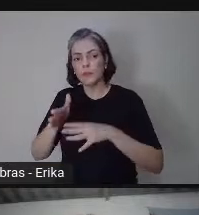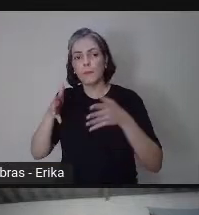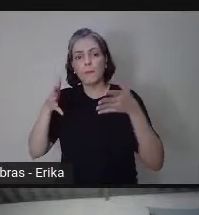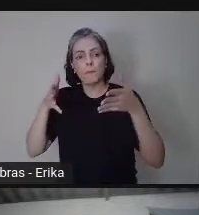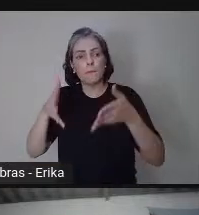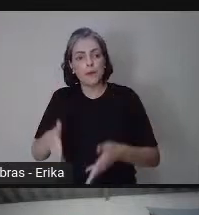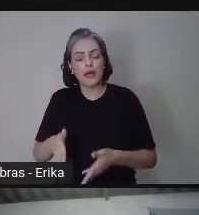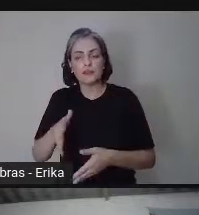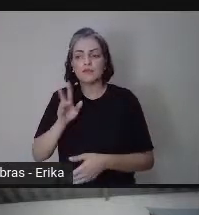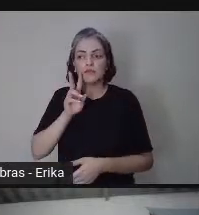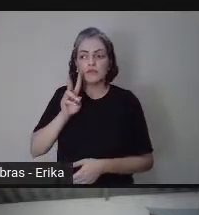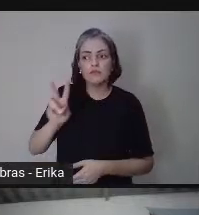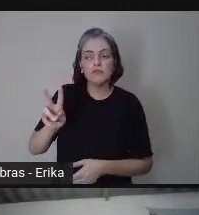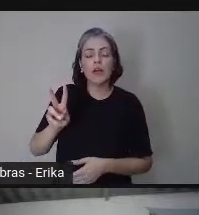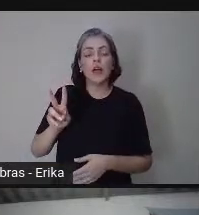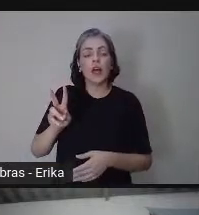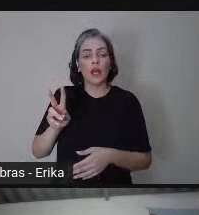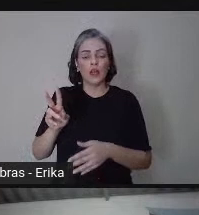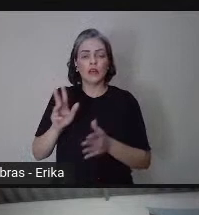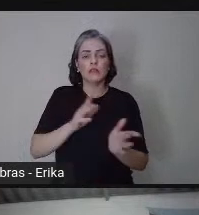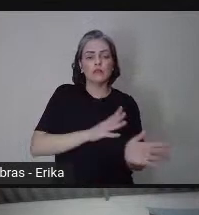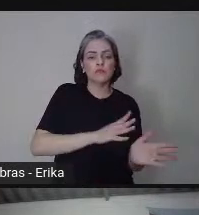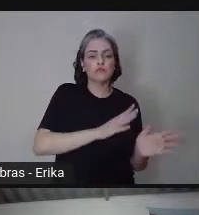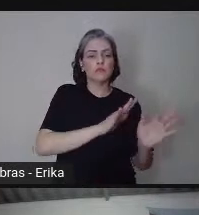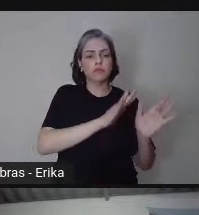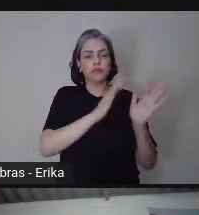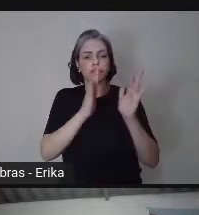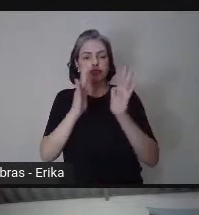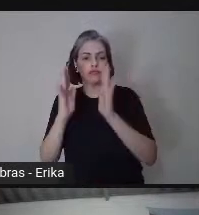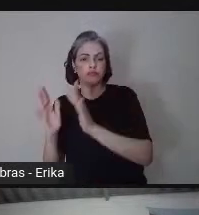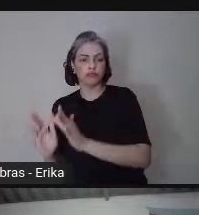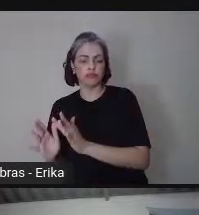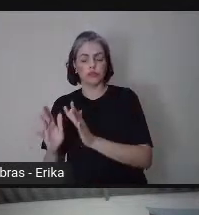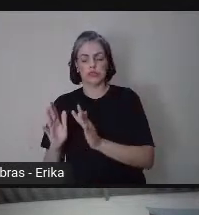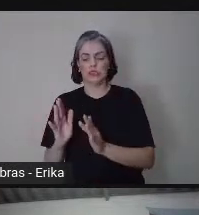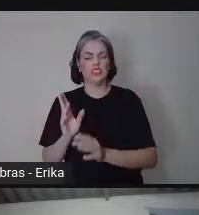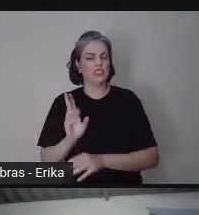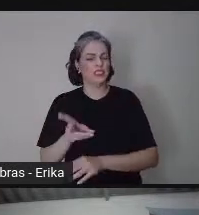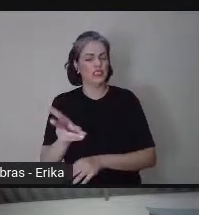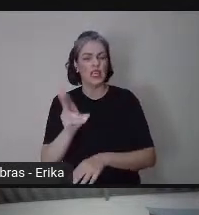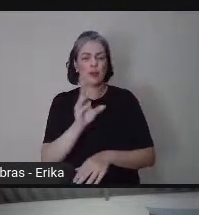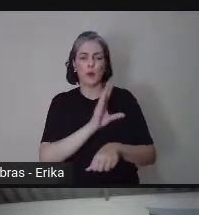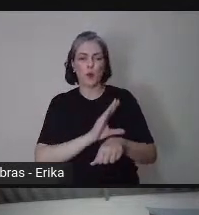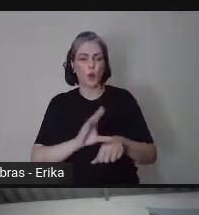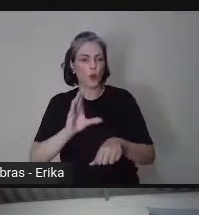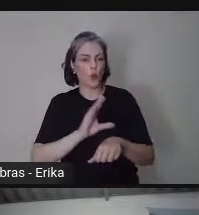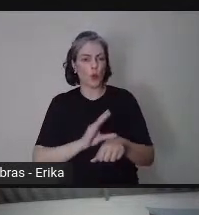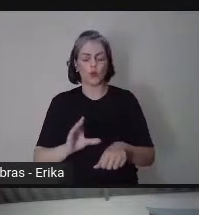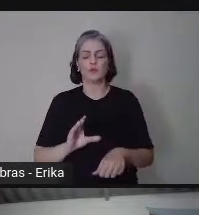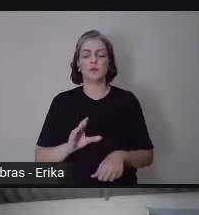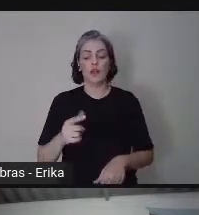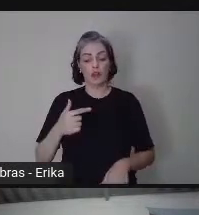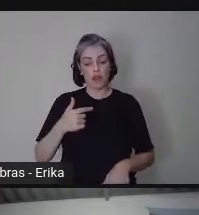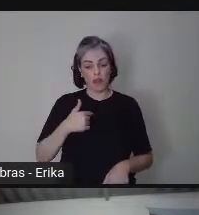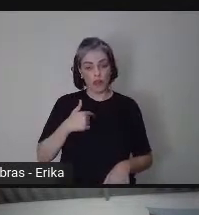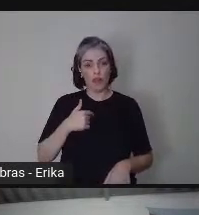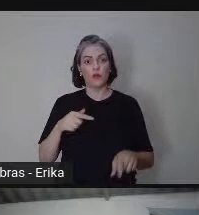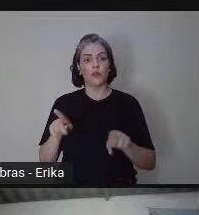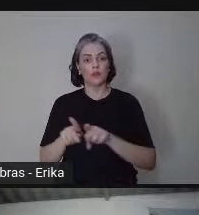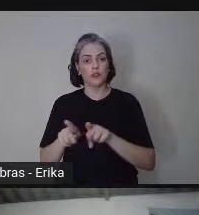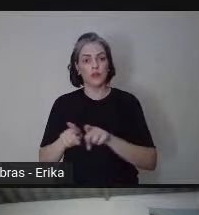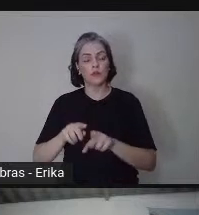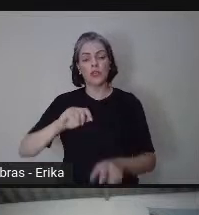durante o curso inteiro, né, eu penso que eu e o João, que é o nosso suporte